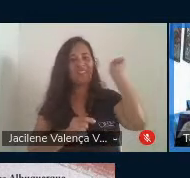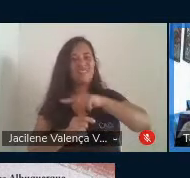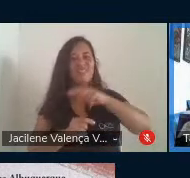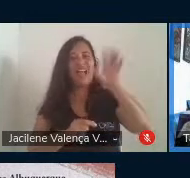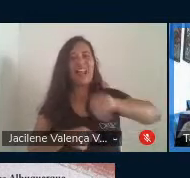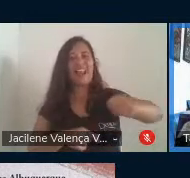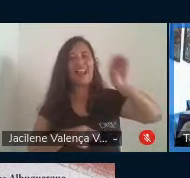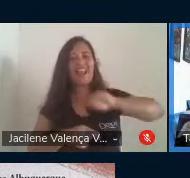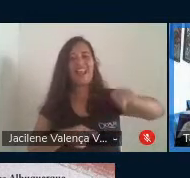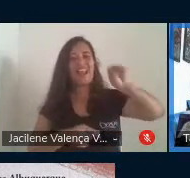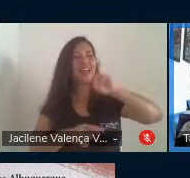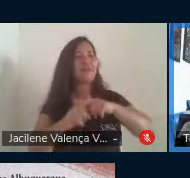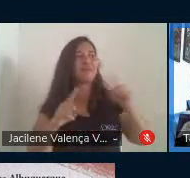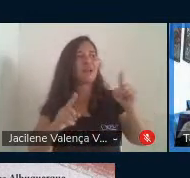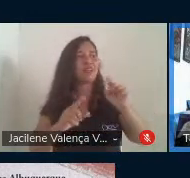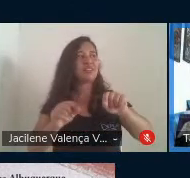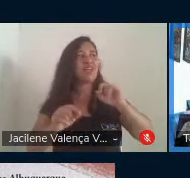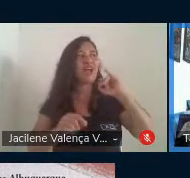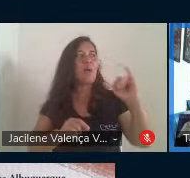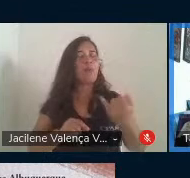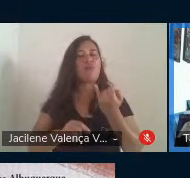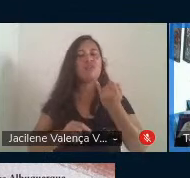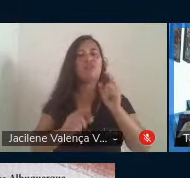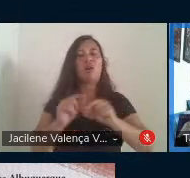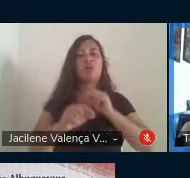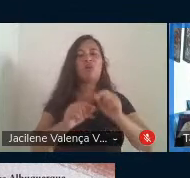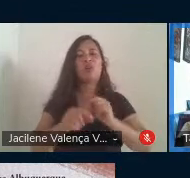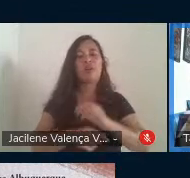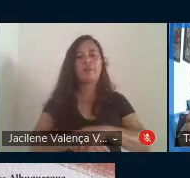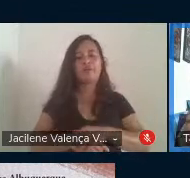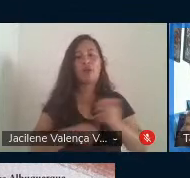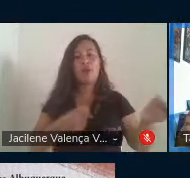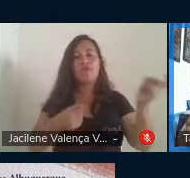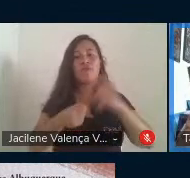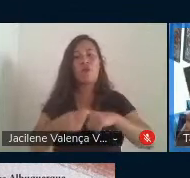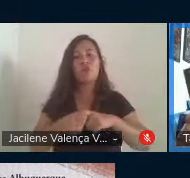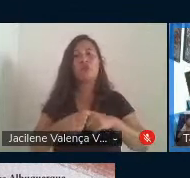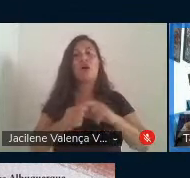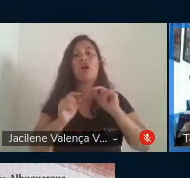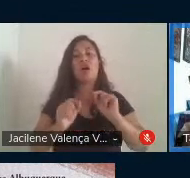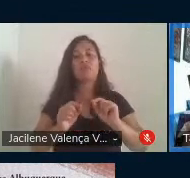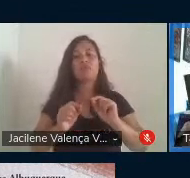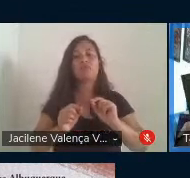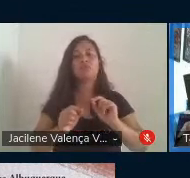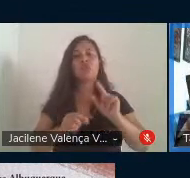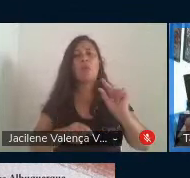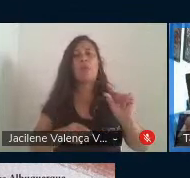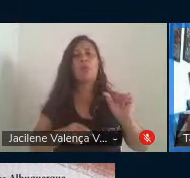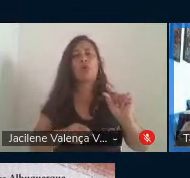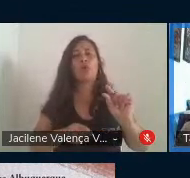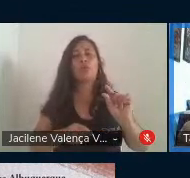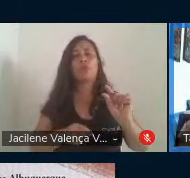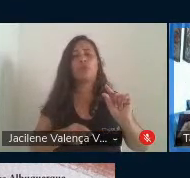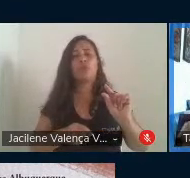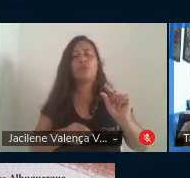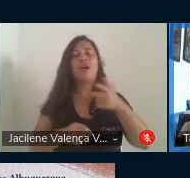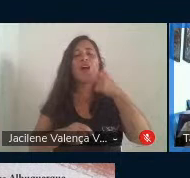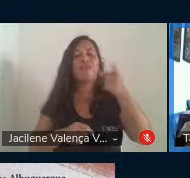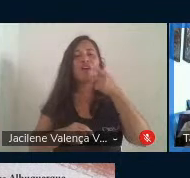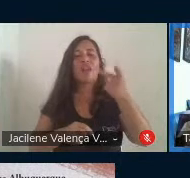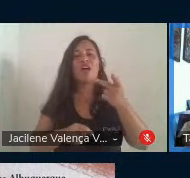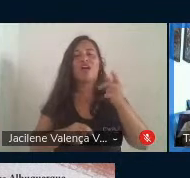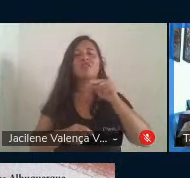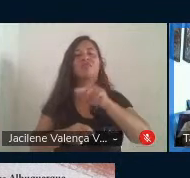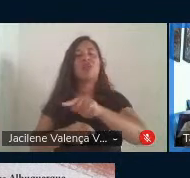mas aproveitar e voltar só um pouquinho a falar desse